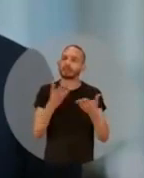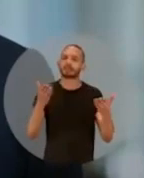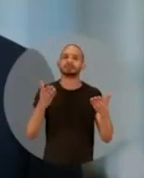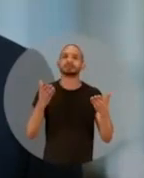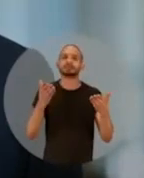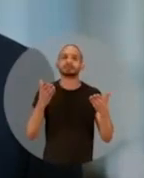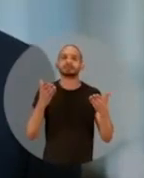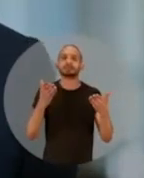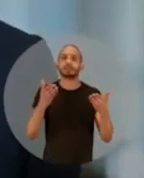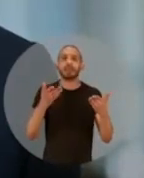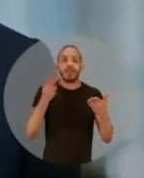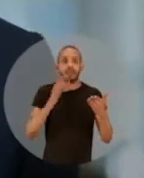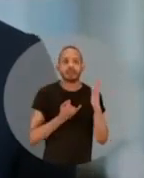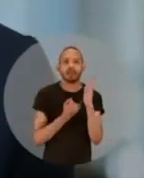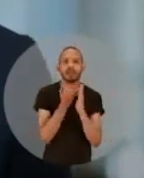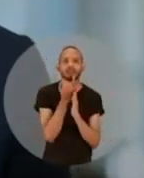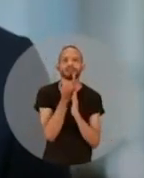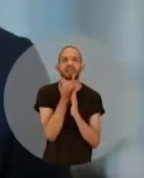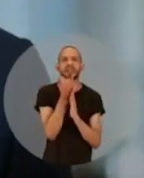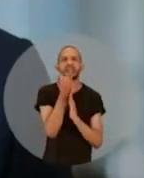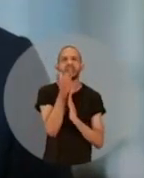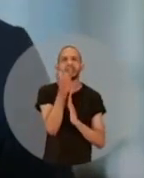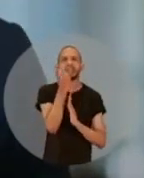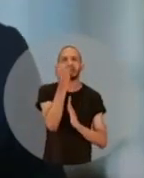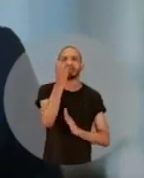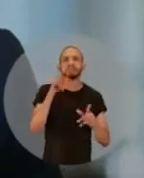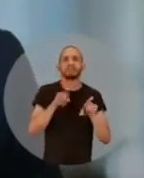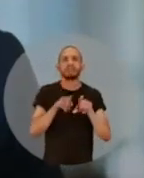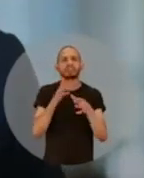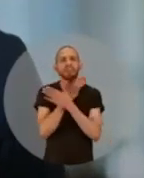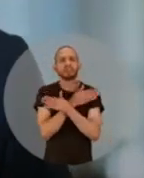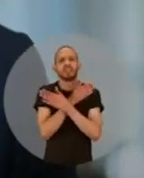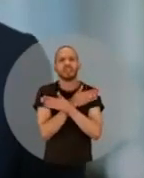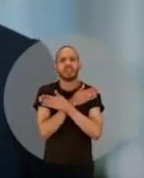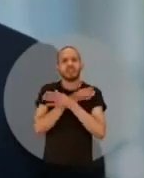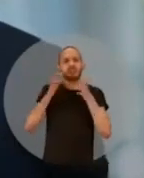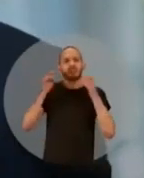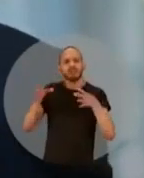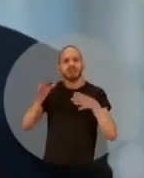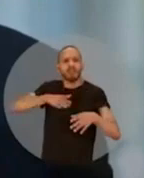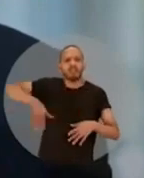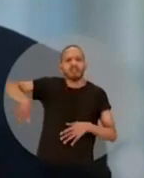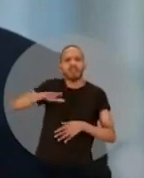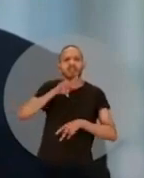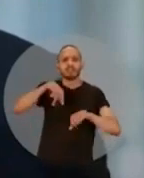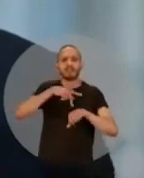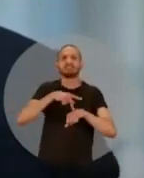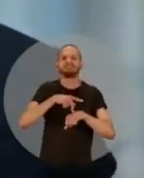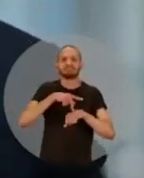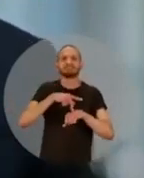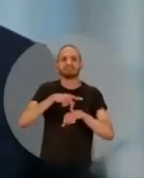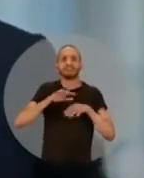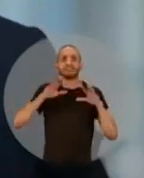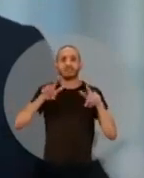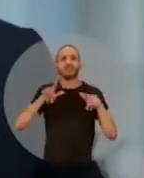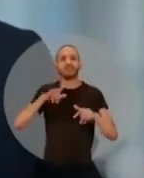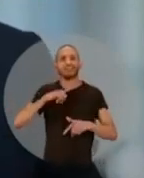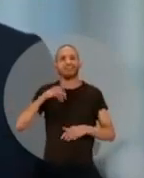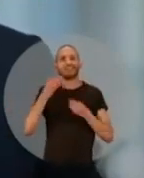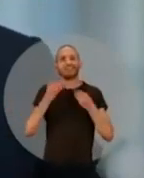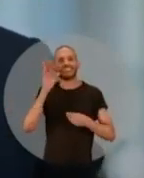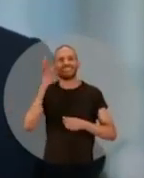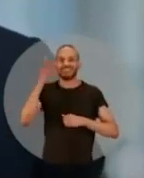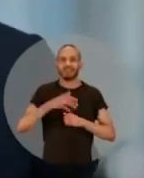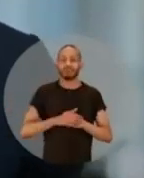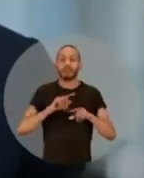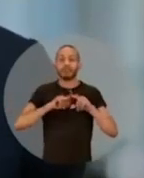pra vocês. Essa inflação desinfreada, esse desemprego, o abandono que tomou conta do país, pra tudo isso tem